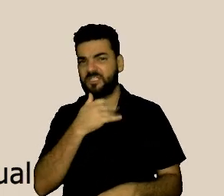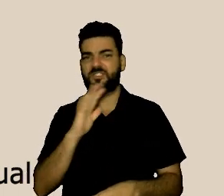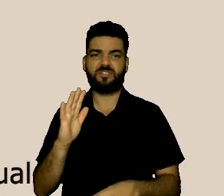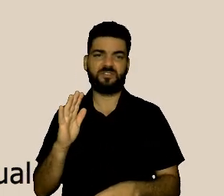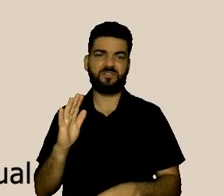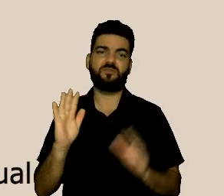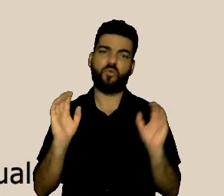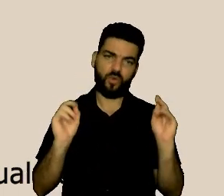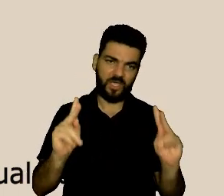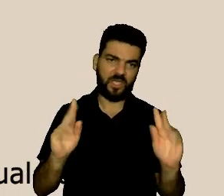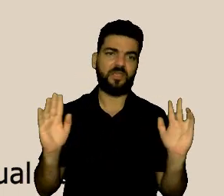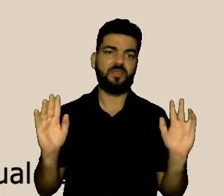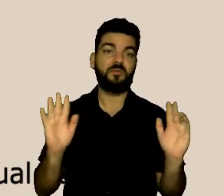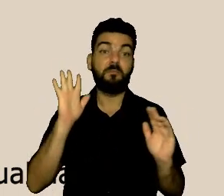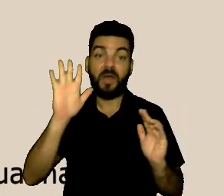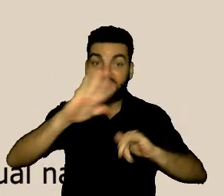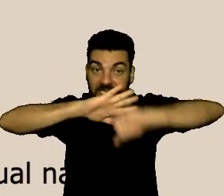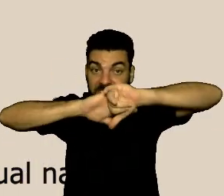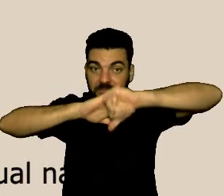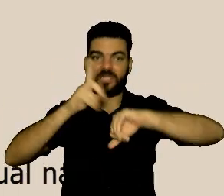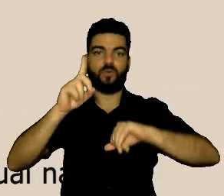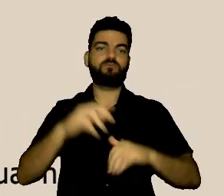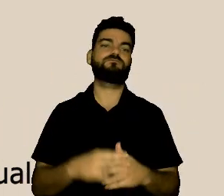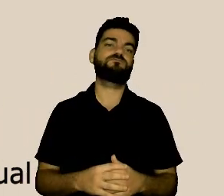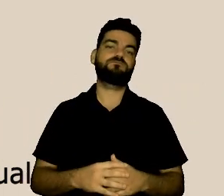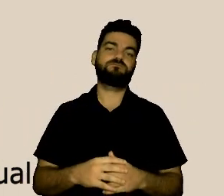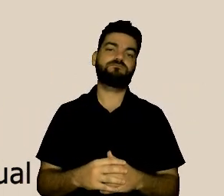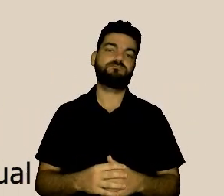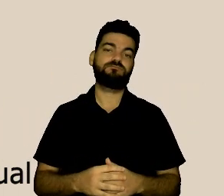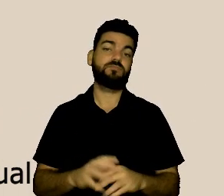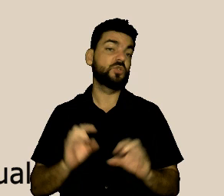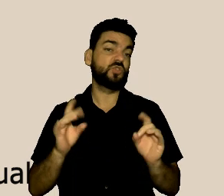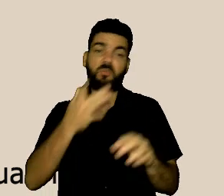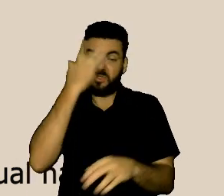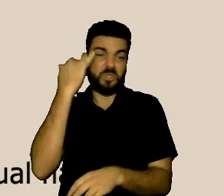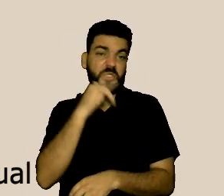do próprio servidor. Por favor, nove.